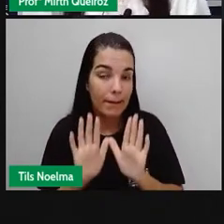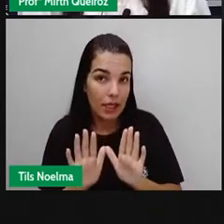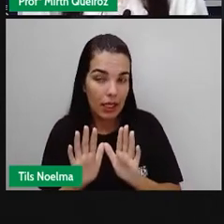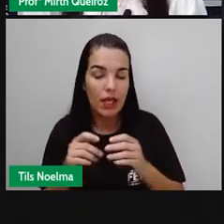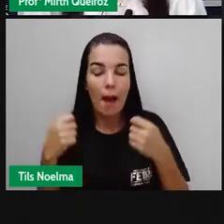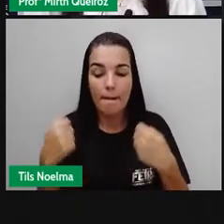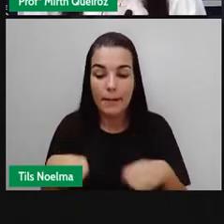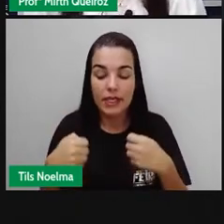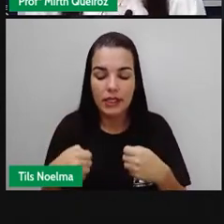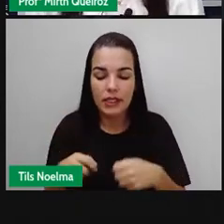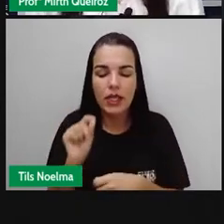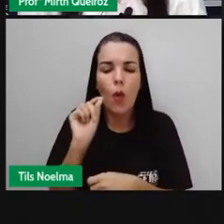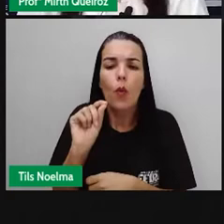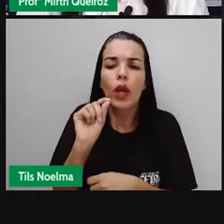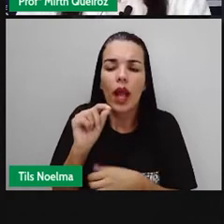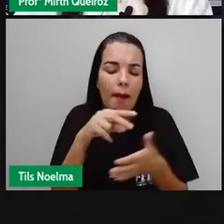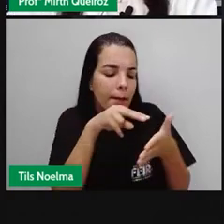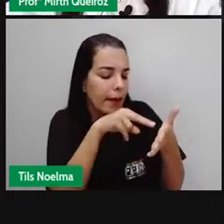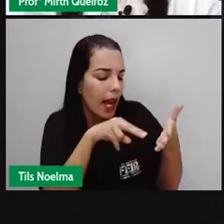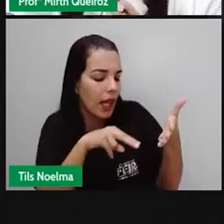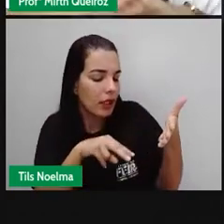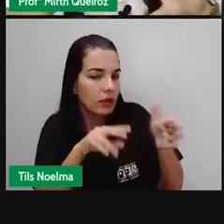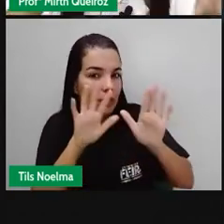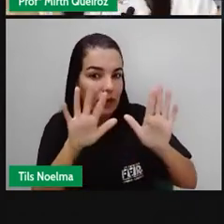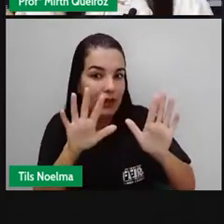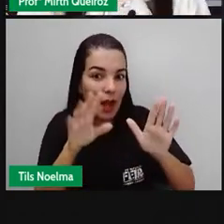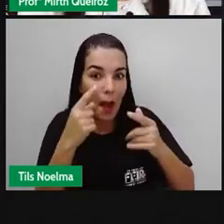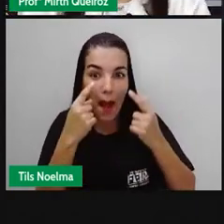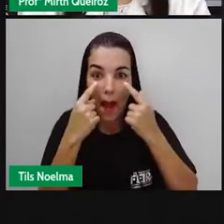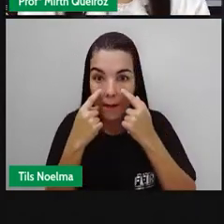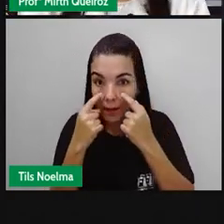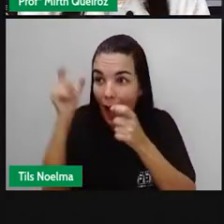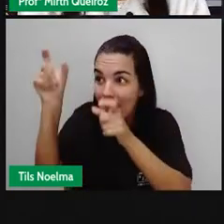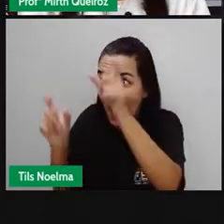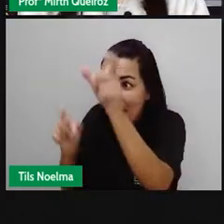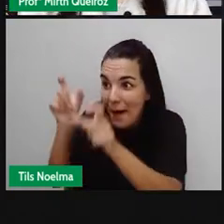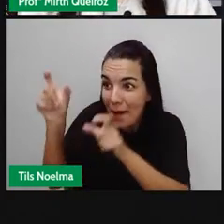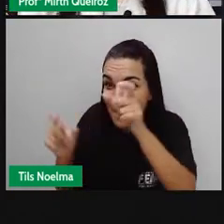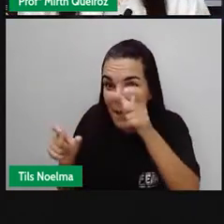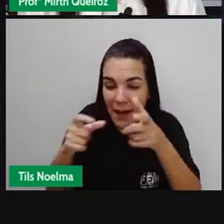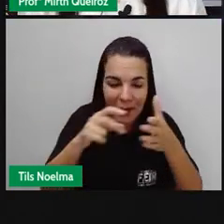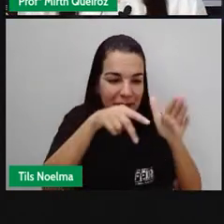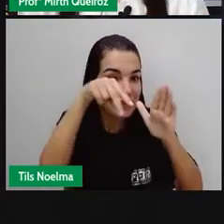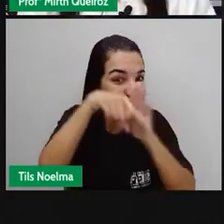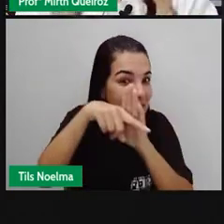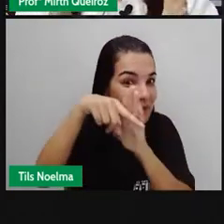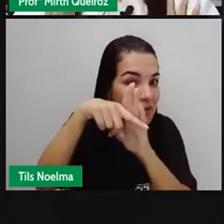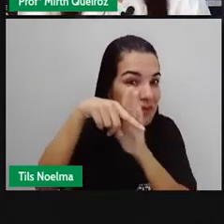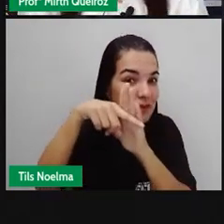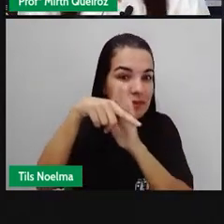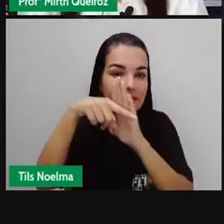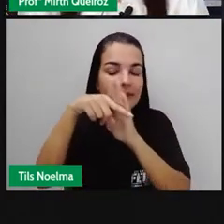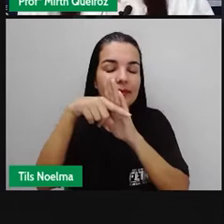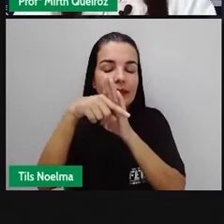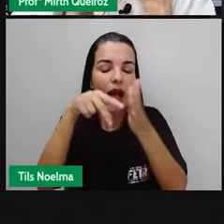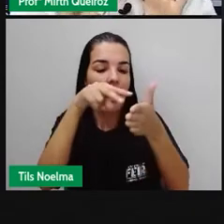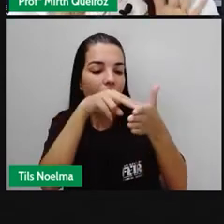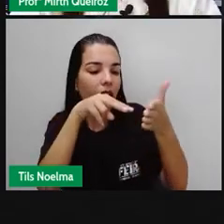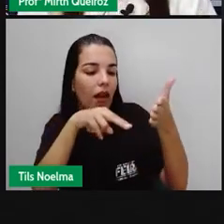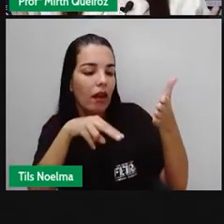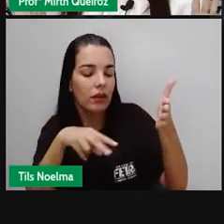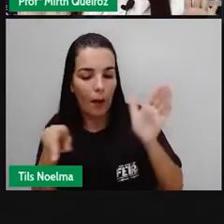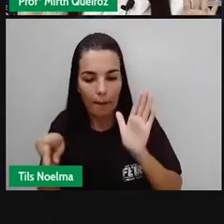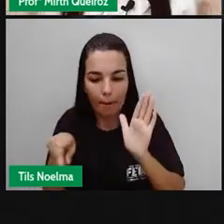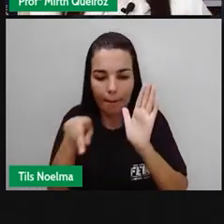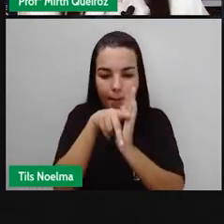isso, o que é preciso? Aqui nós temos aqui a anatomia do leitor. São parte do leitor que